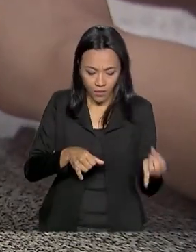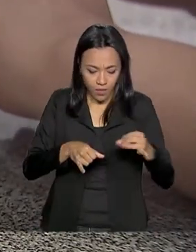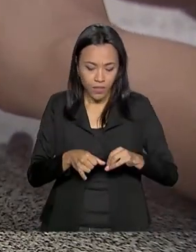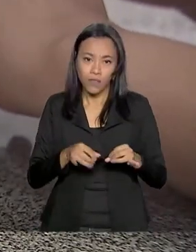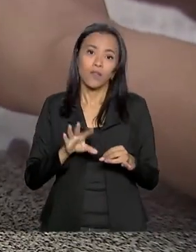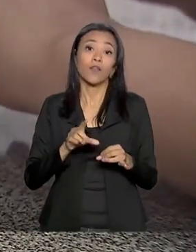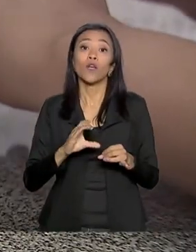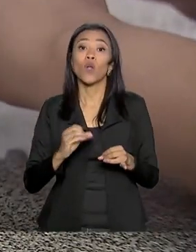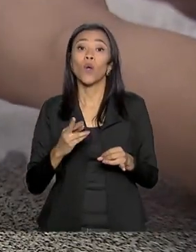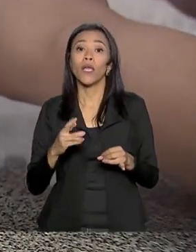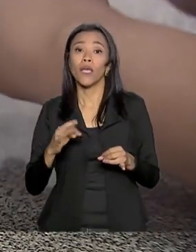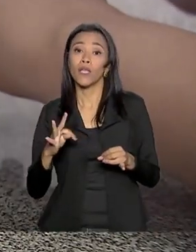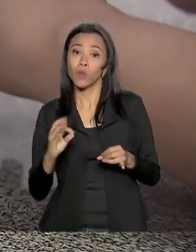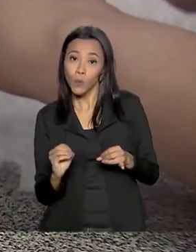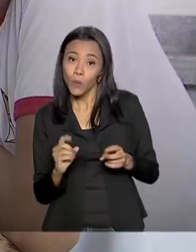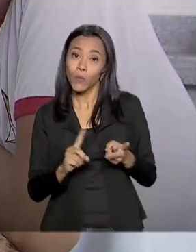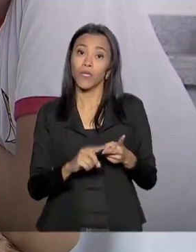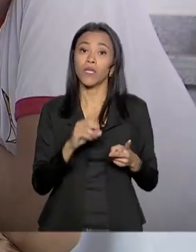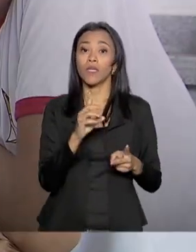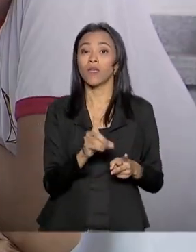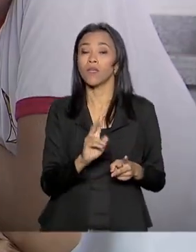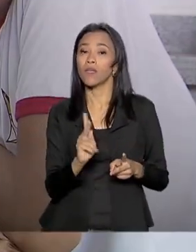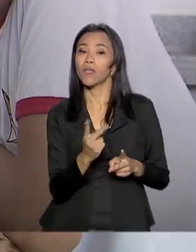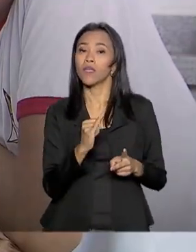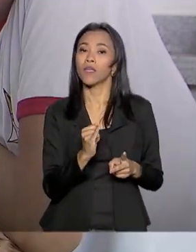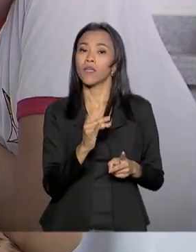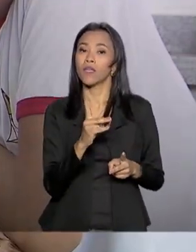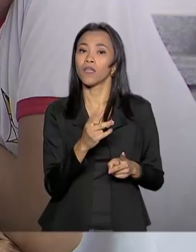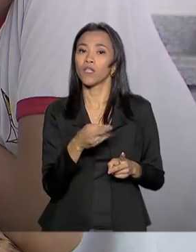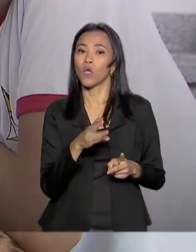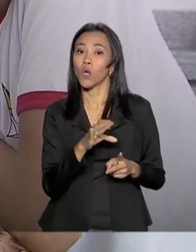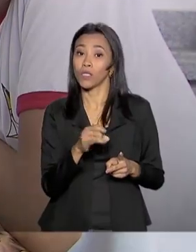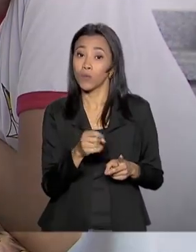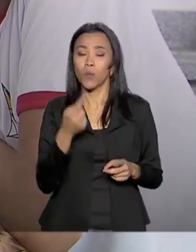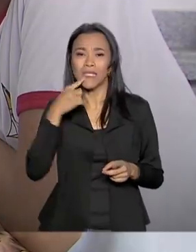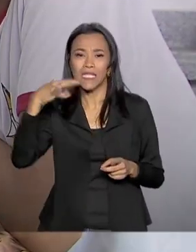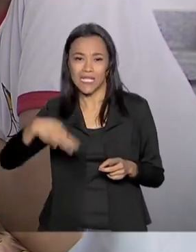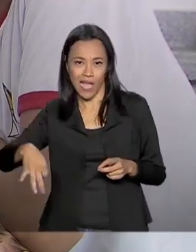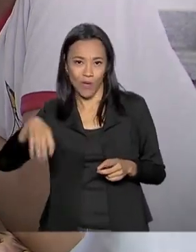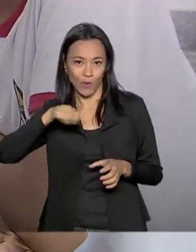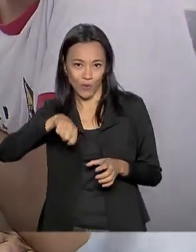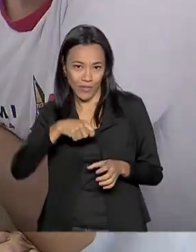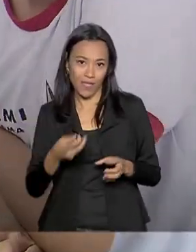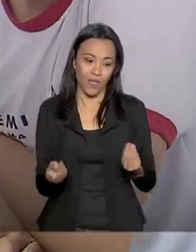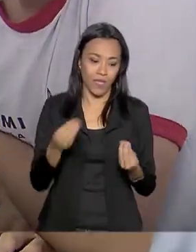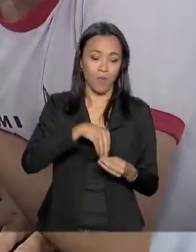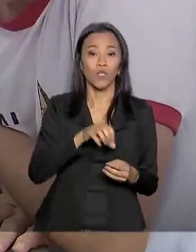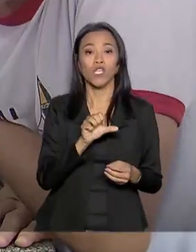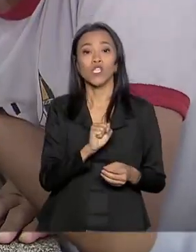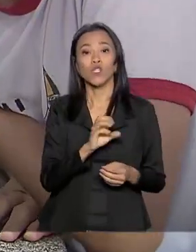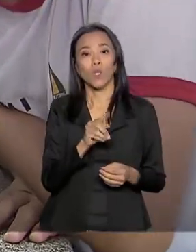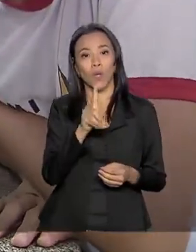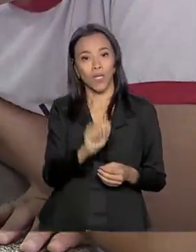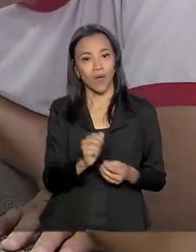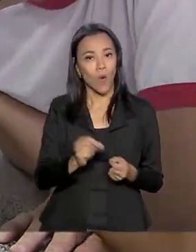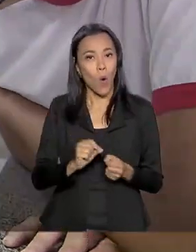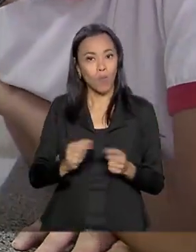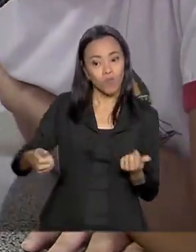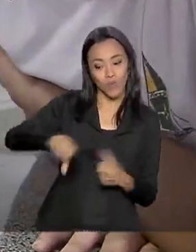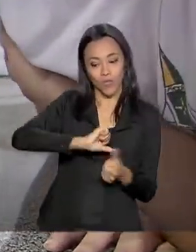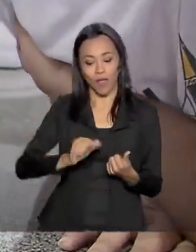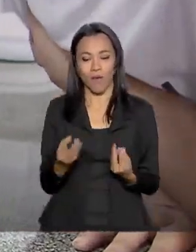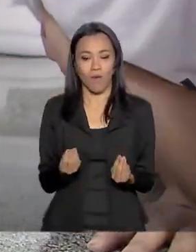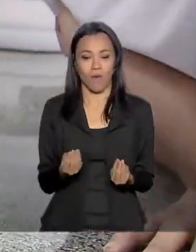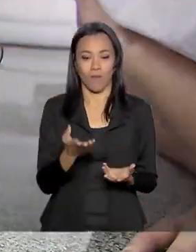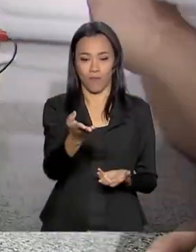hidróxido de sódio, ou seja, na transformação de sal de cozinha em soda cáustica. Forma bolhas. Estão